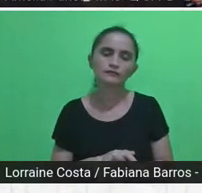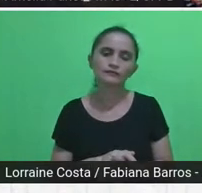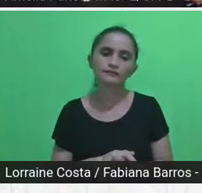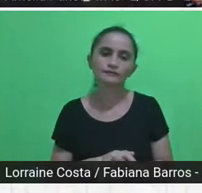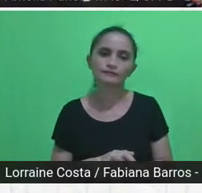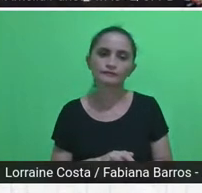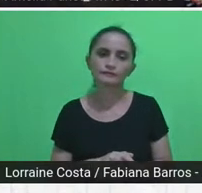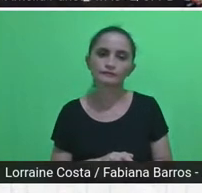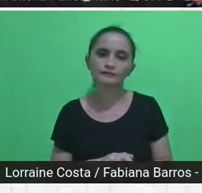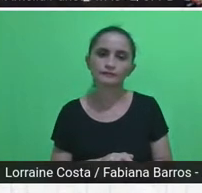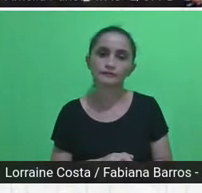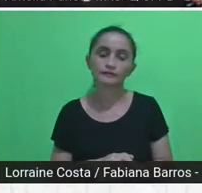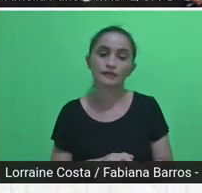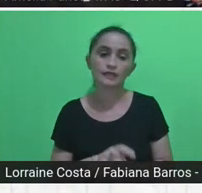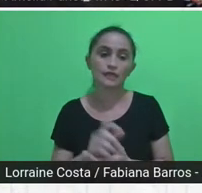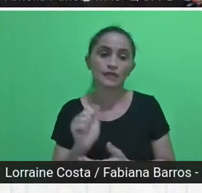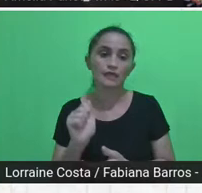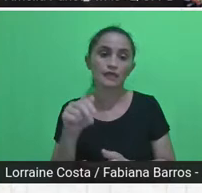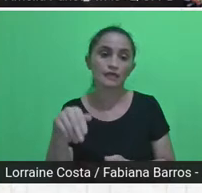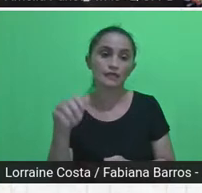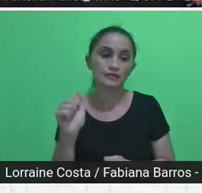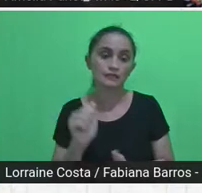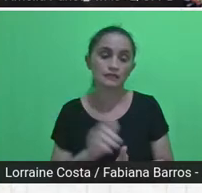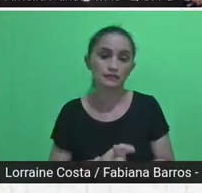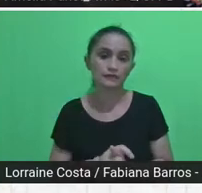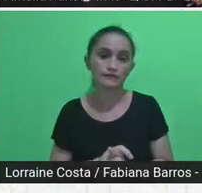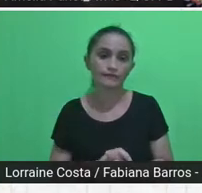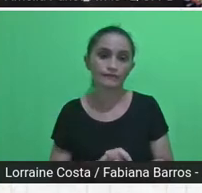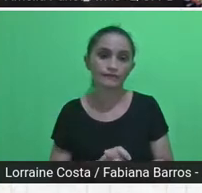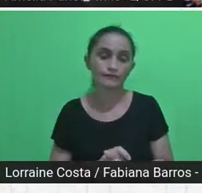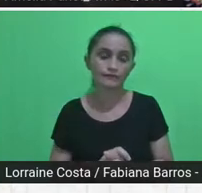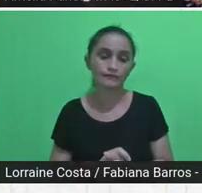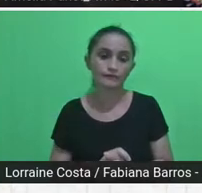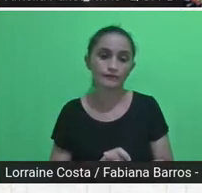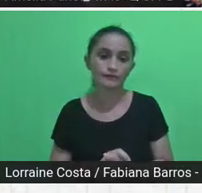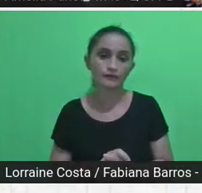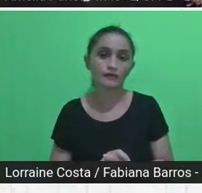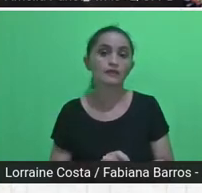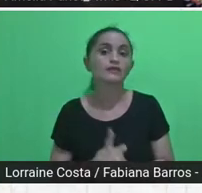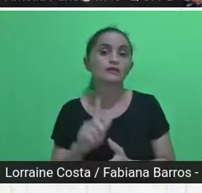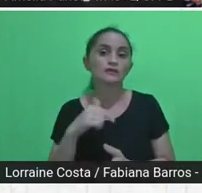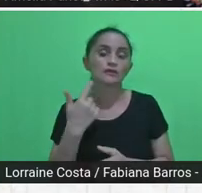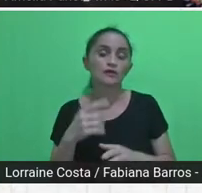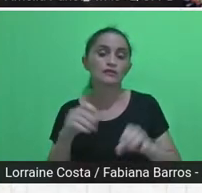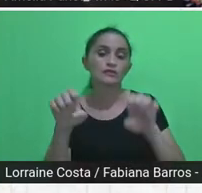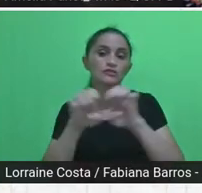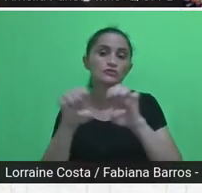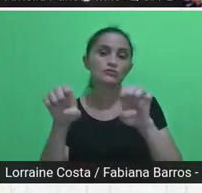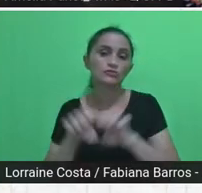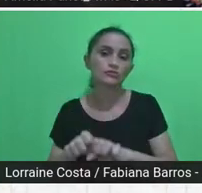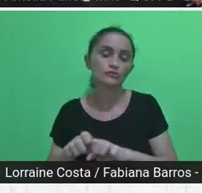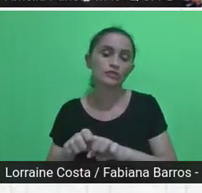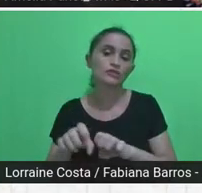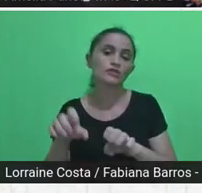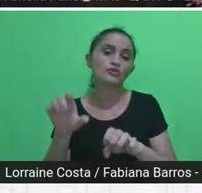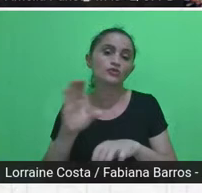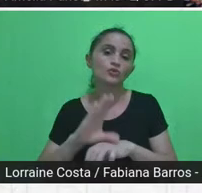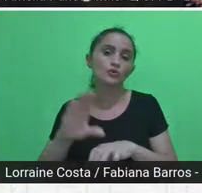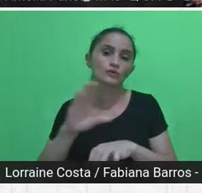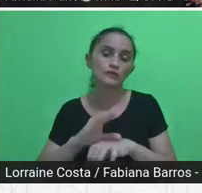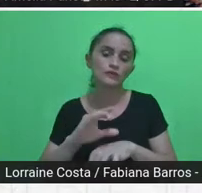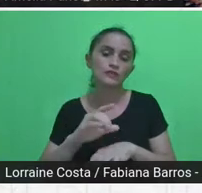Ana? Então, a nossa estrutura do curso, ela é um curso que tem 1.200